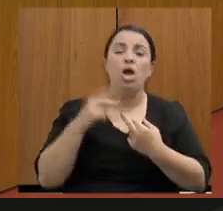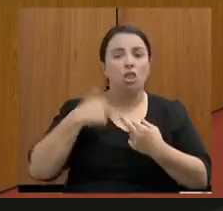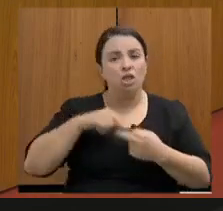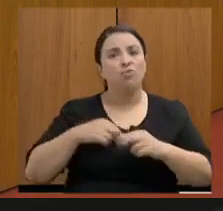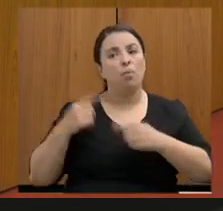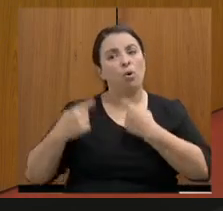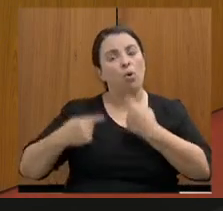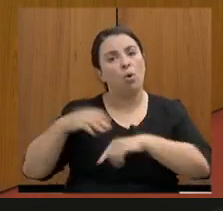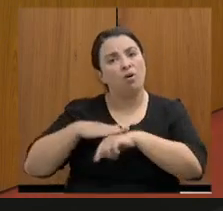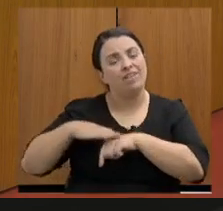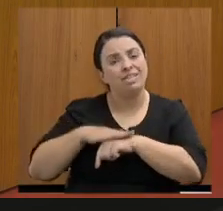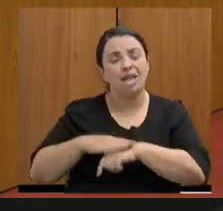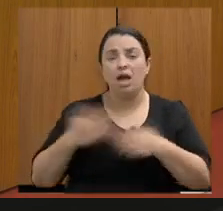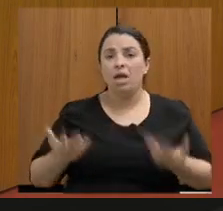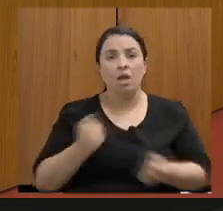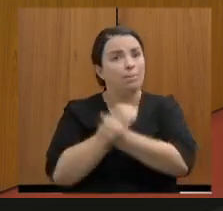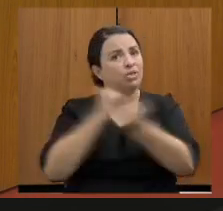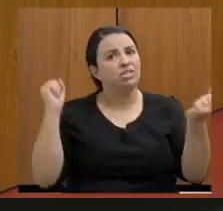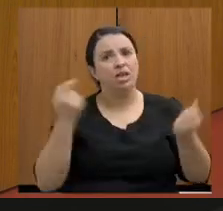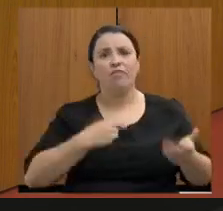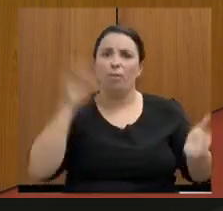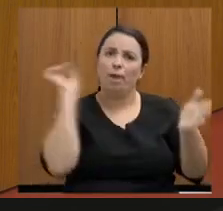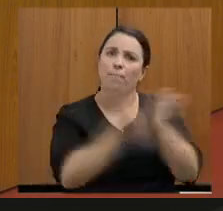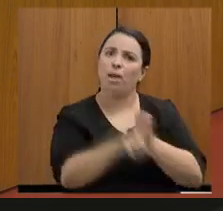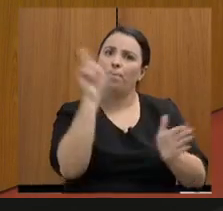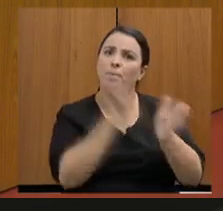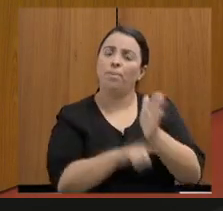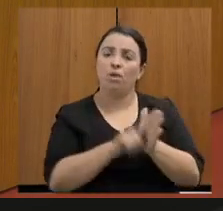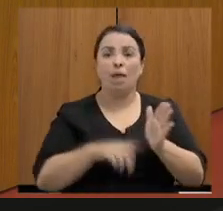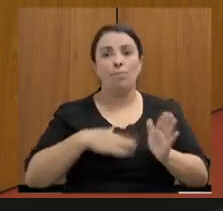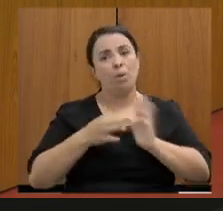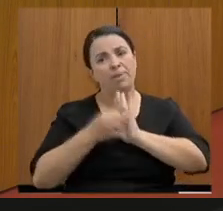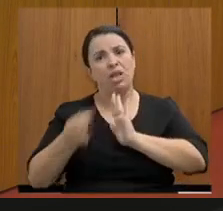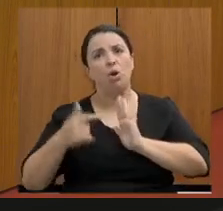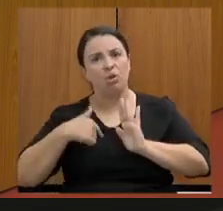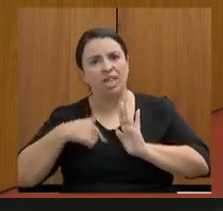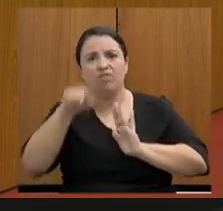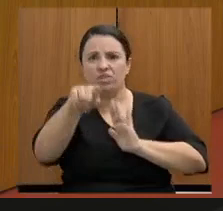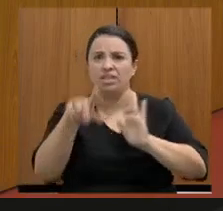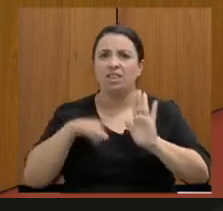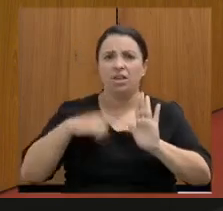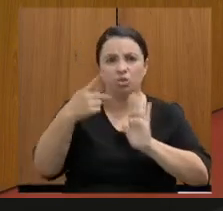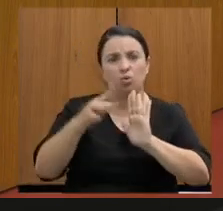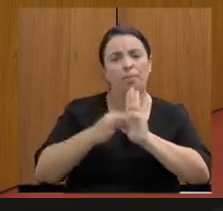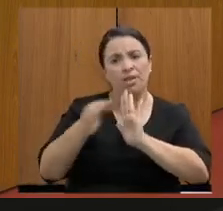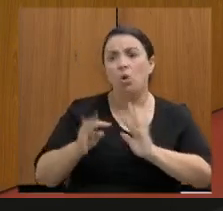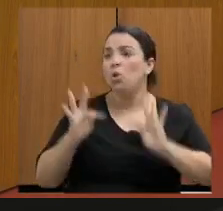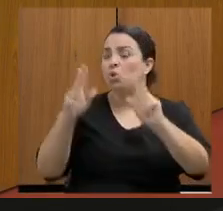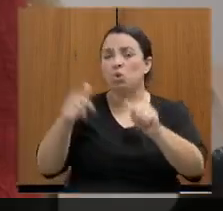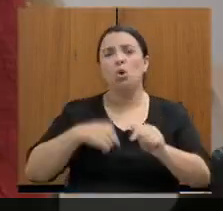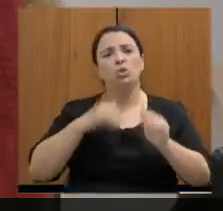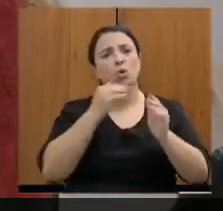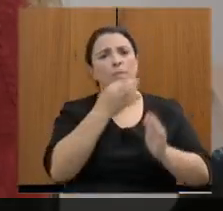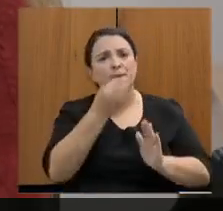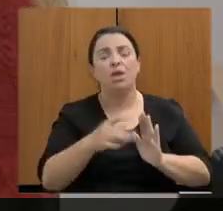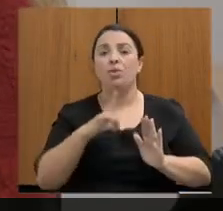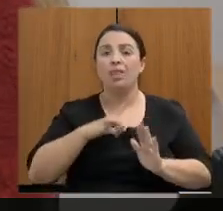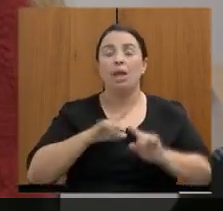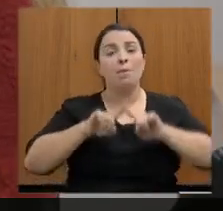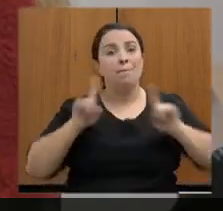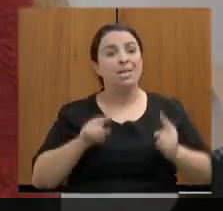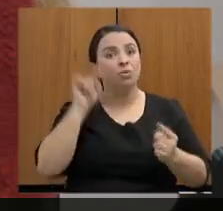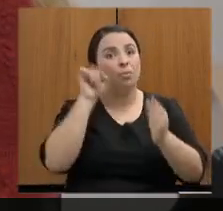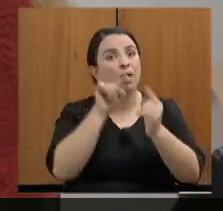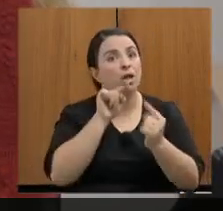possível a gente perguntar, a minha opinião eu tenho, o senhor tem, a secretária tem, todos nós temos. Eu fiz perguntas